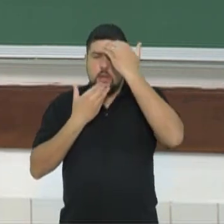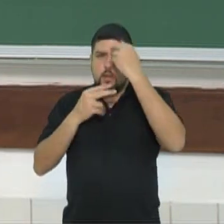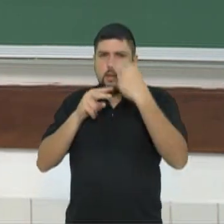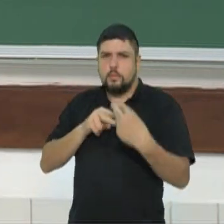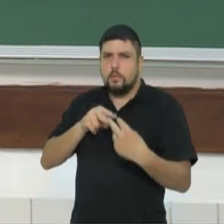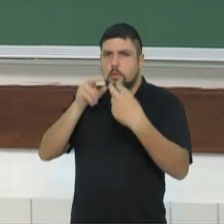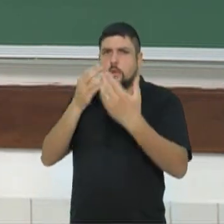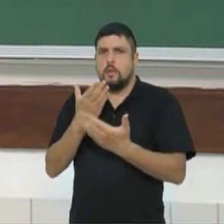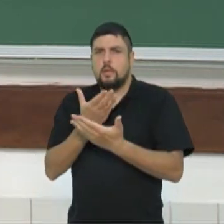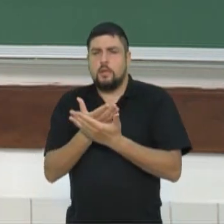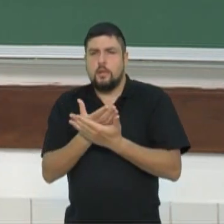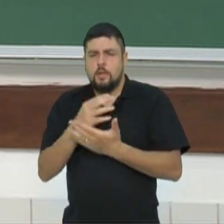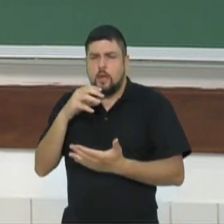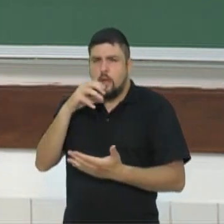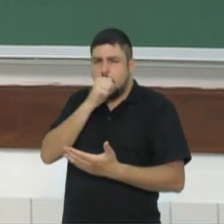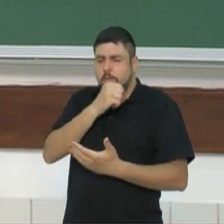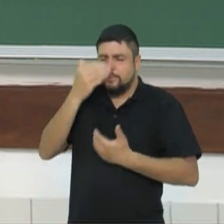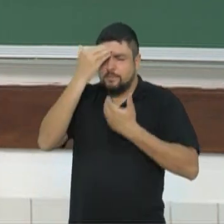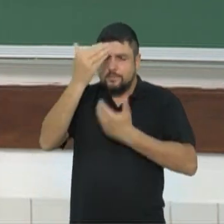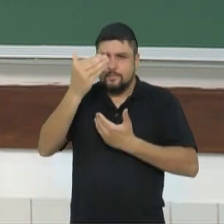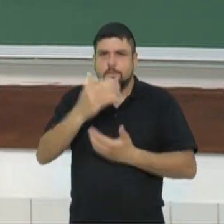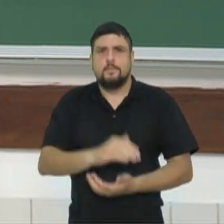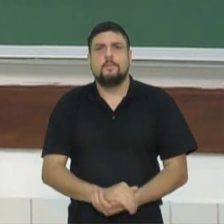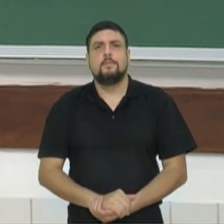dessa aula Jato e muito obrigado.